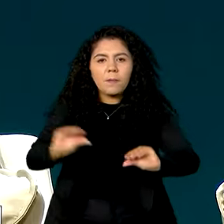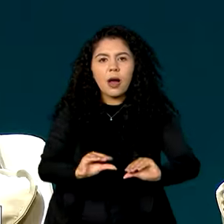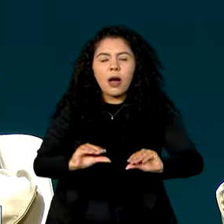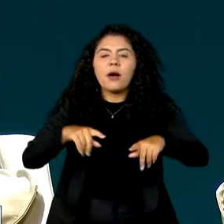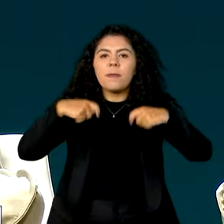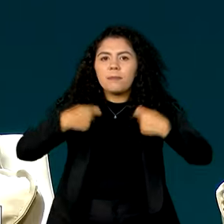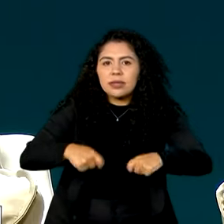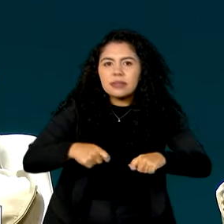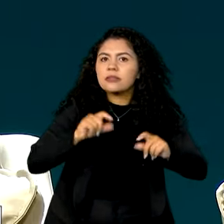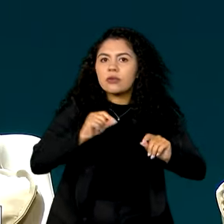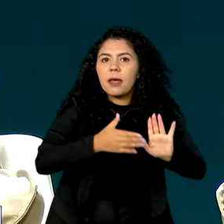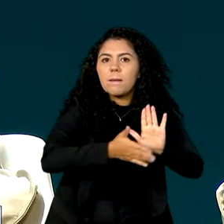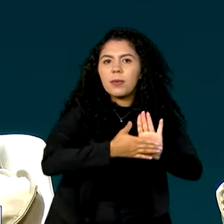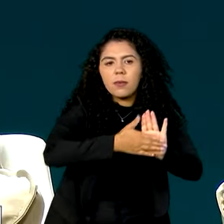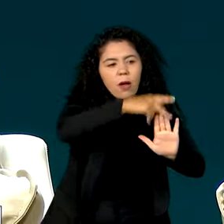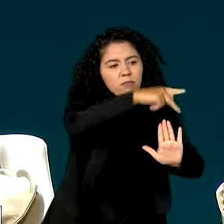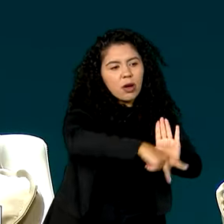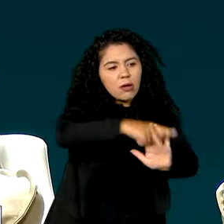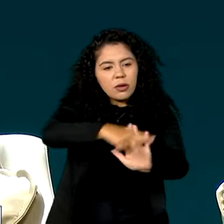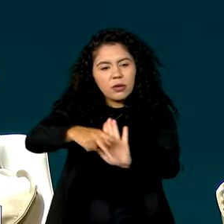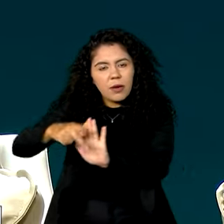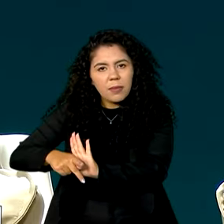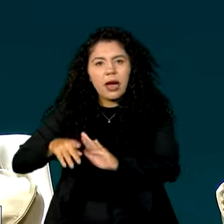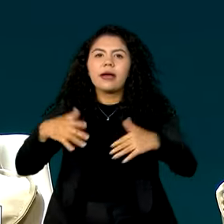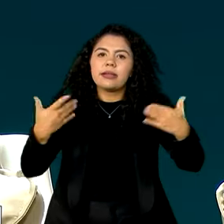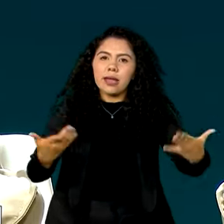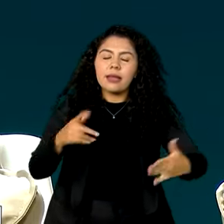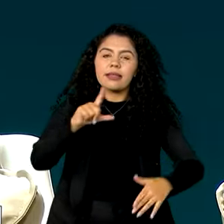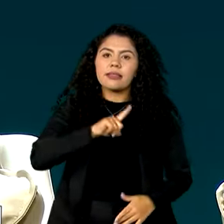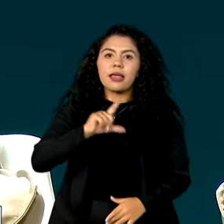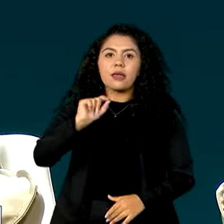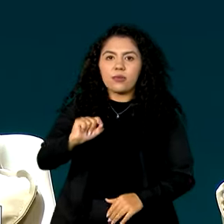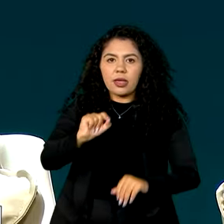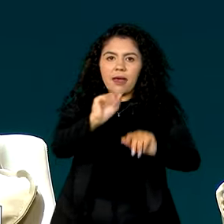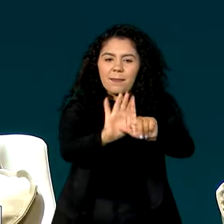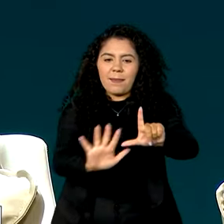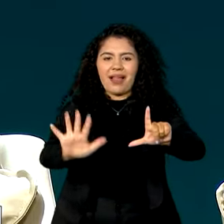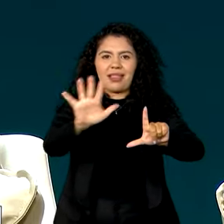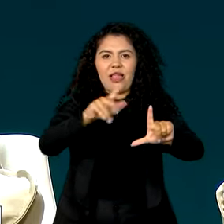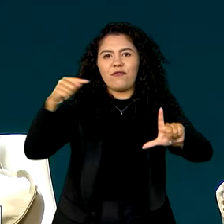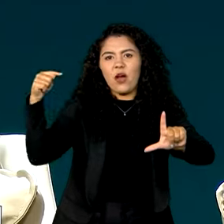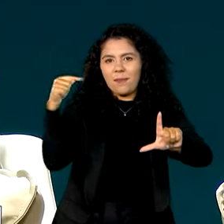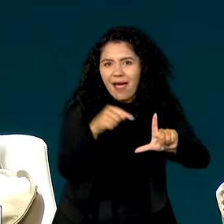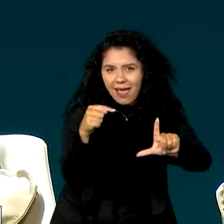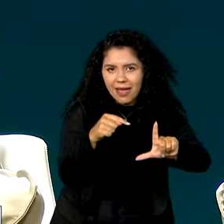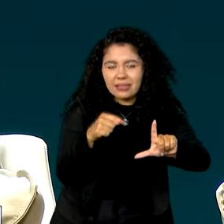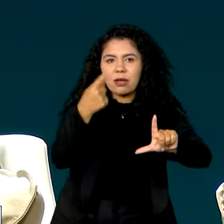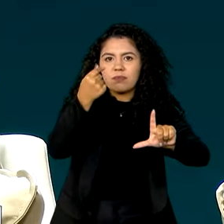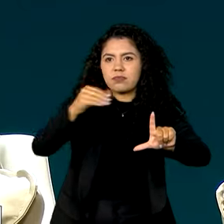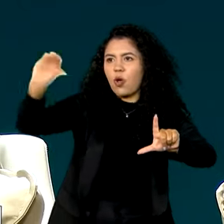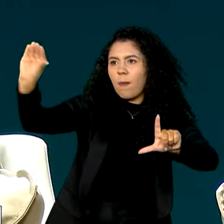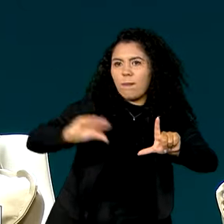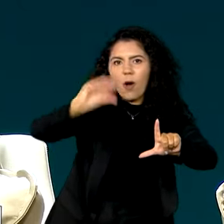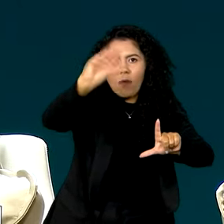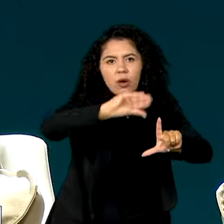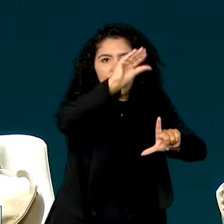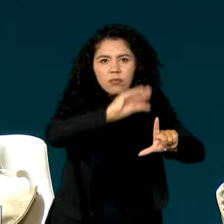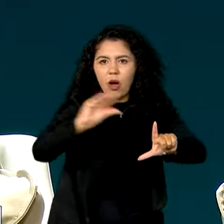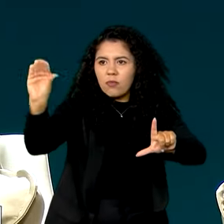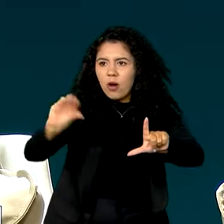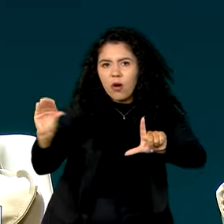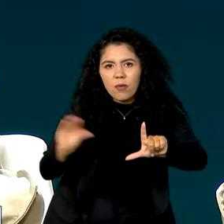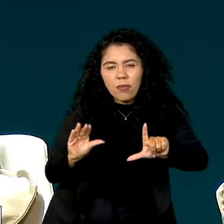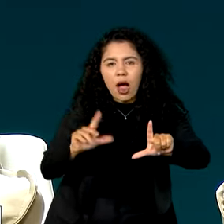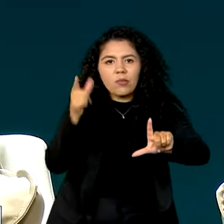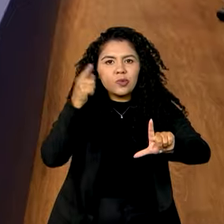de bons projetos. E aí vem o BIP, a plataforma para unir todo esse trabalho e a gente poder